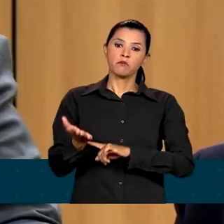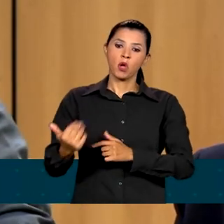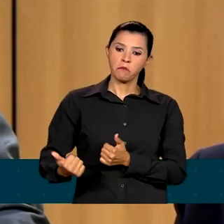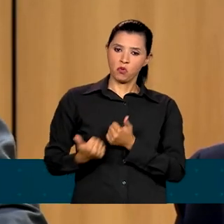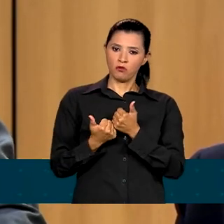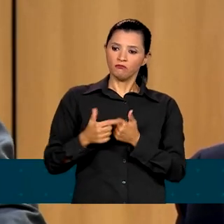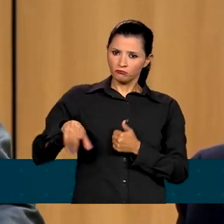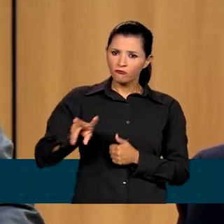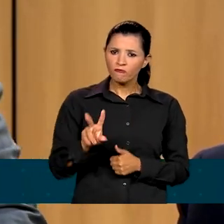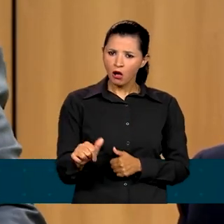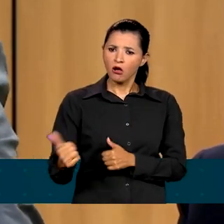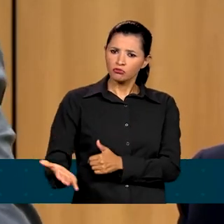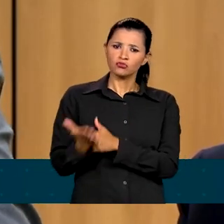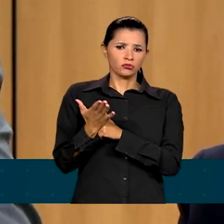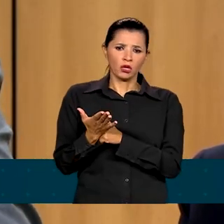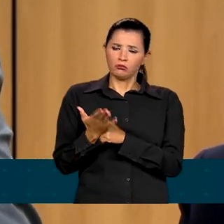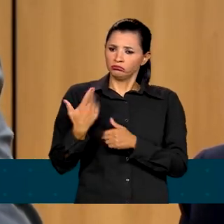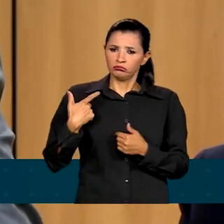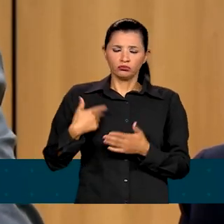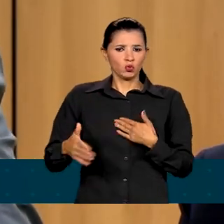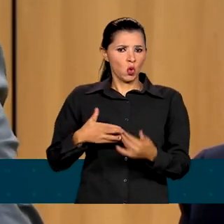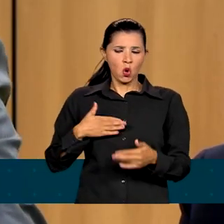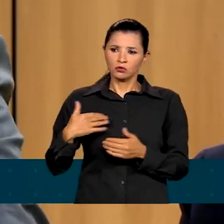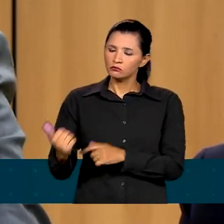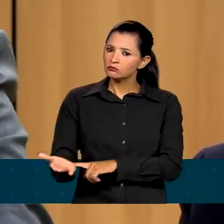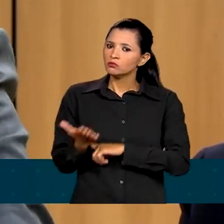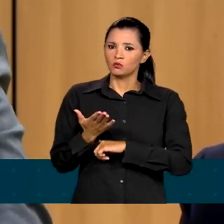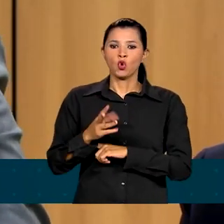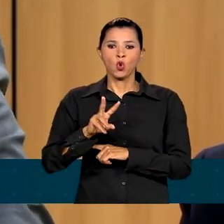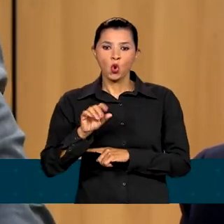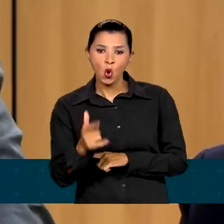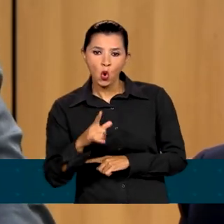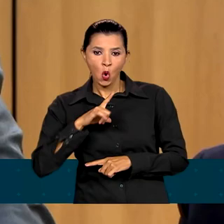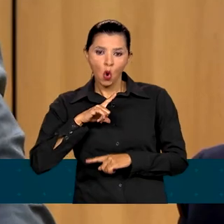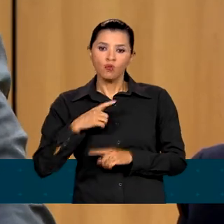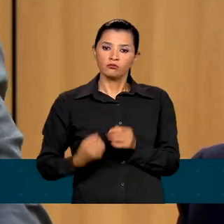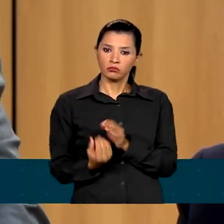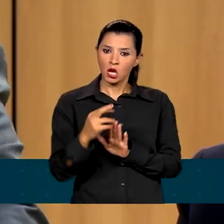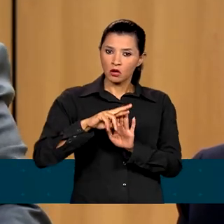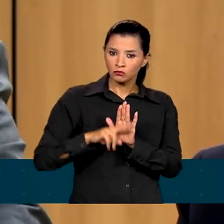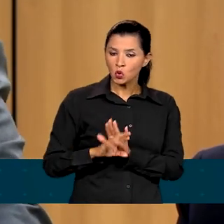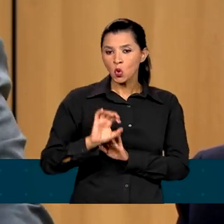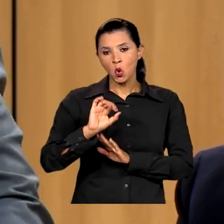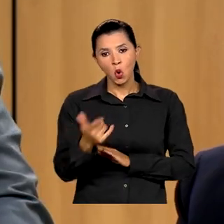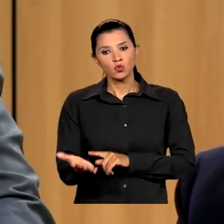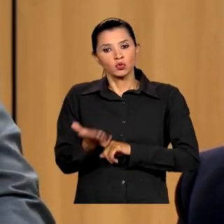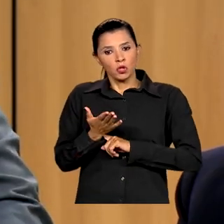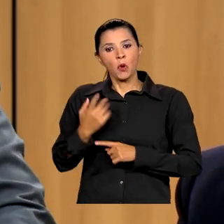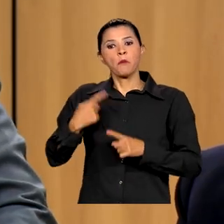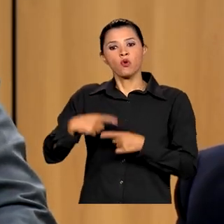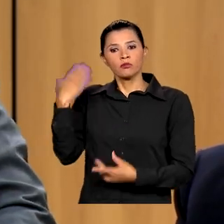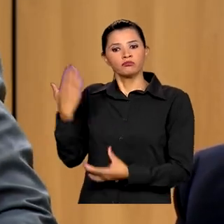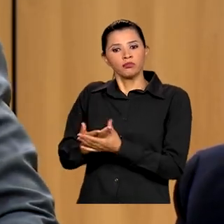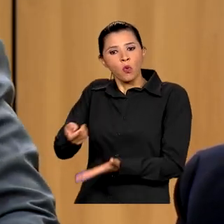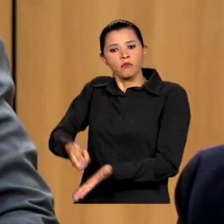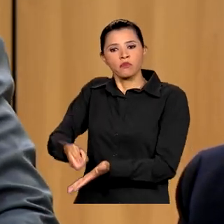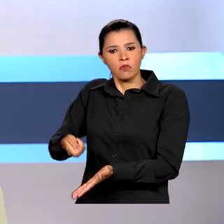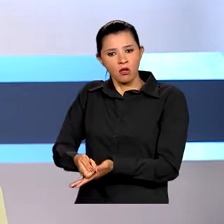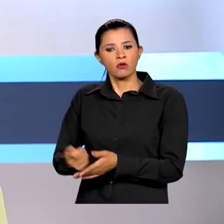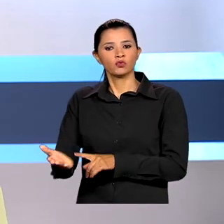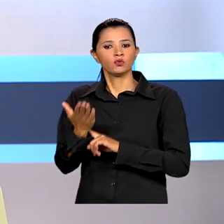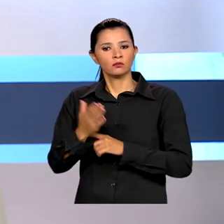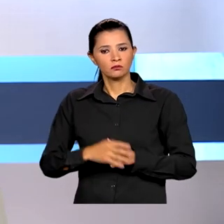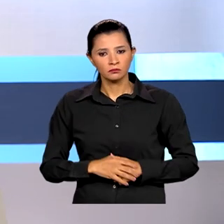Ajudarão de um jeito ou de outro. Ou ajudarão na autorregulação, ou ajudarão porque serão obrigados a ajudar.